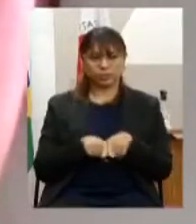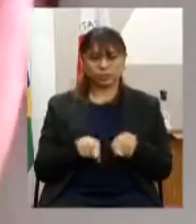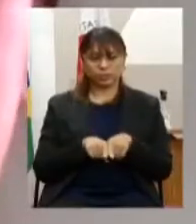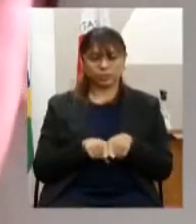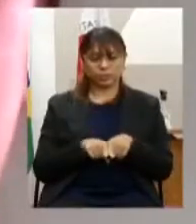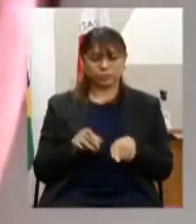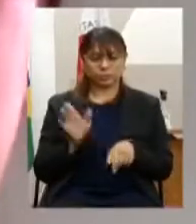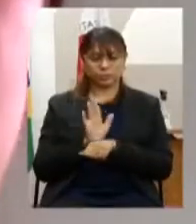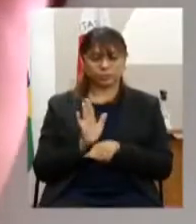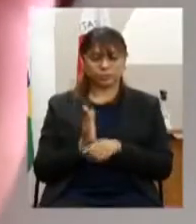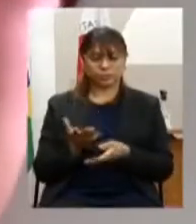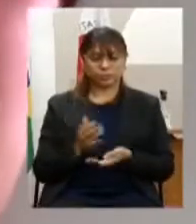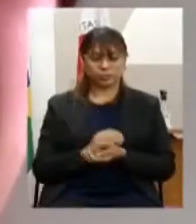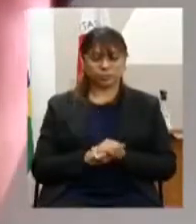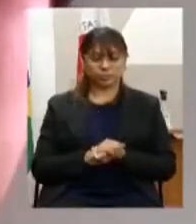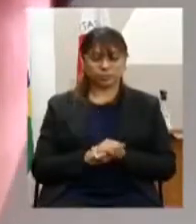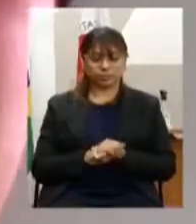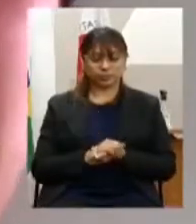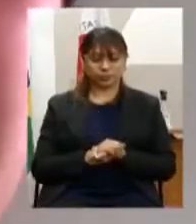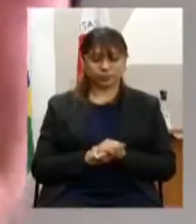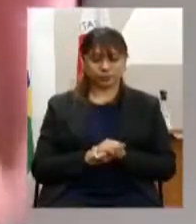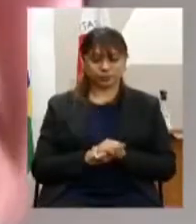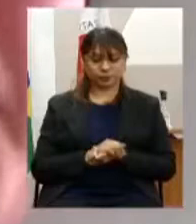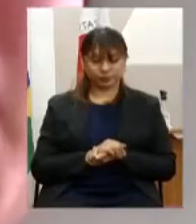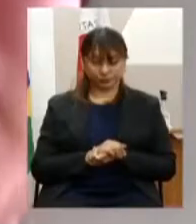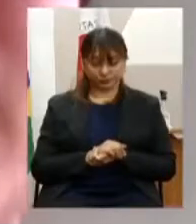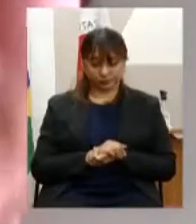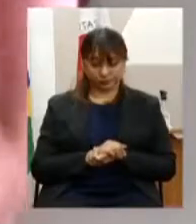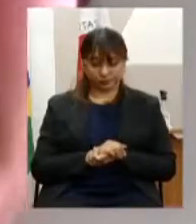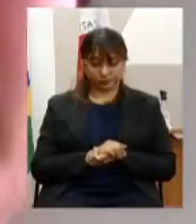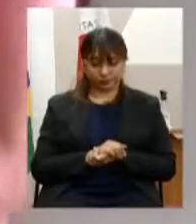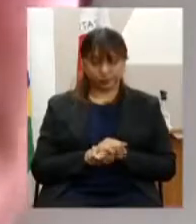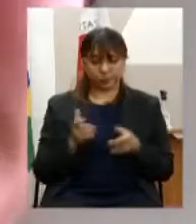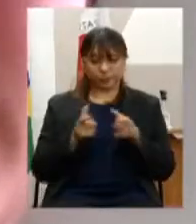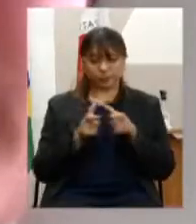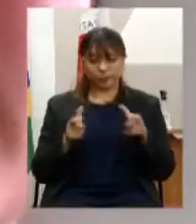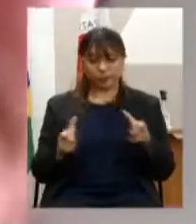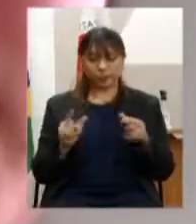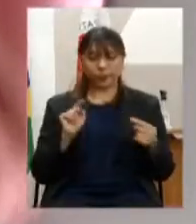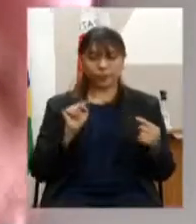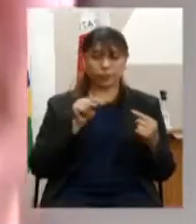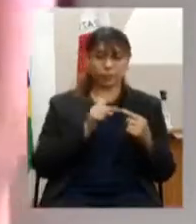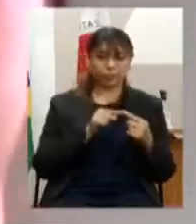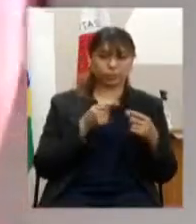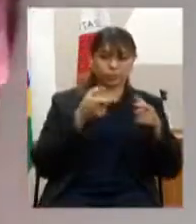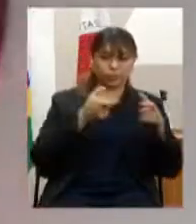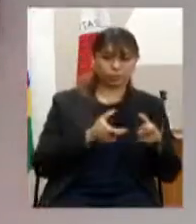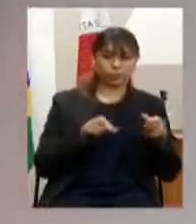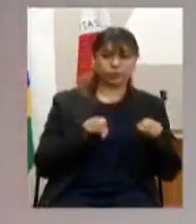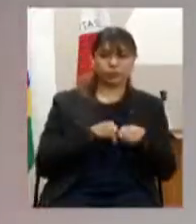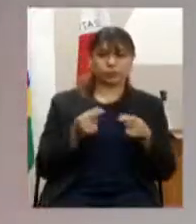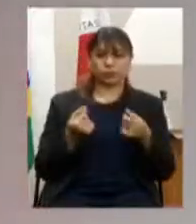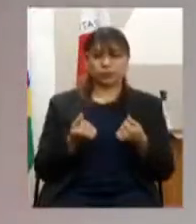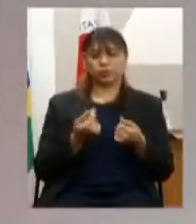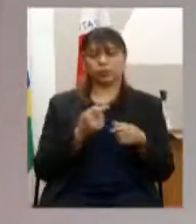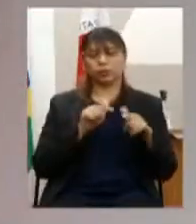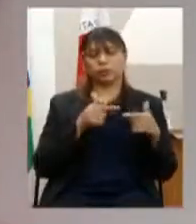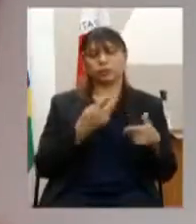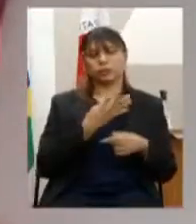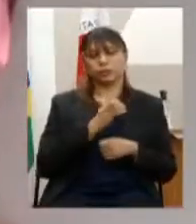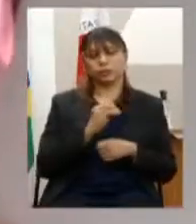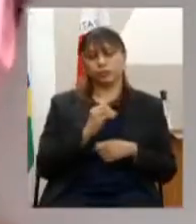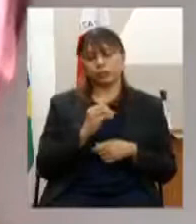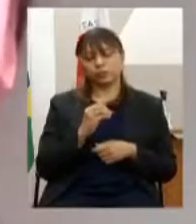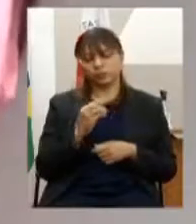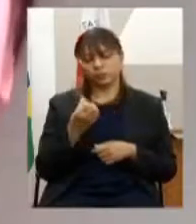saúde mental pelo Estado ampliar as mestras físicas e financeiras da ação 4.456